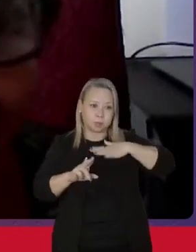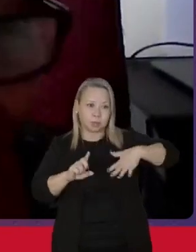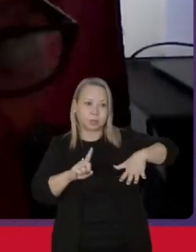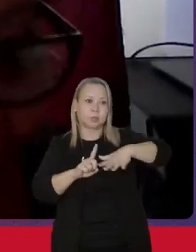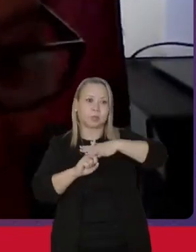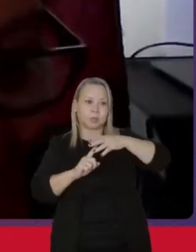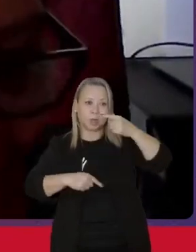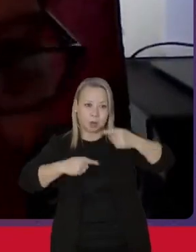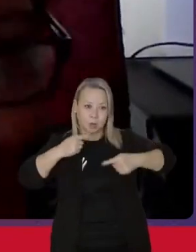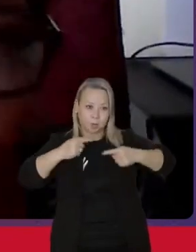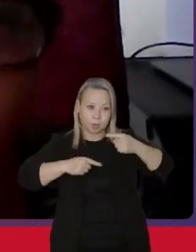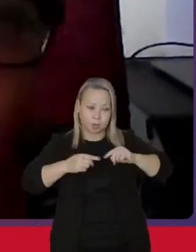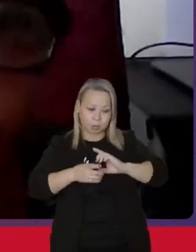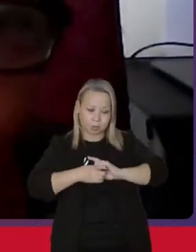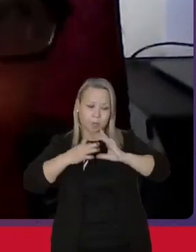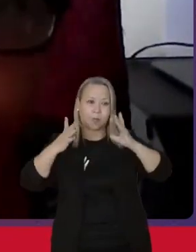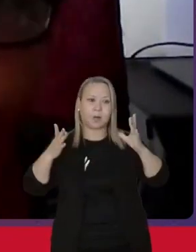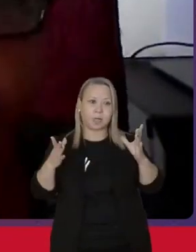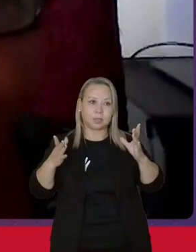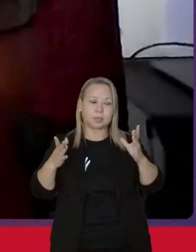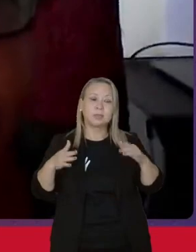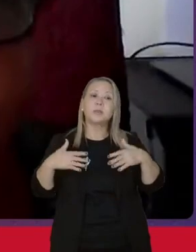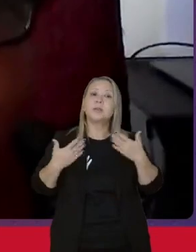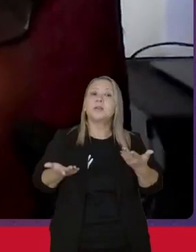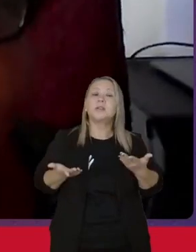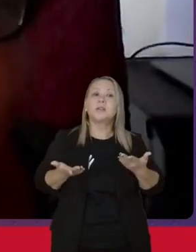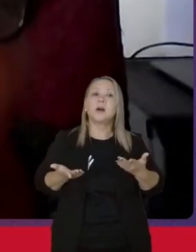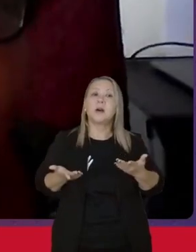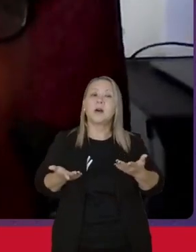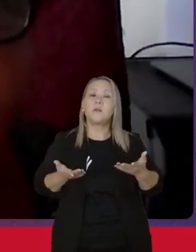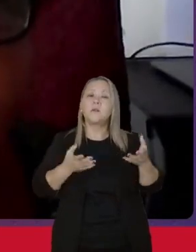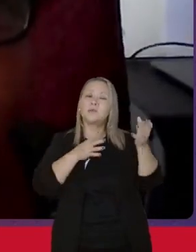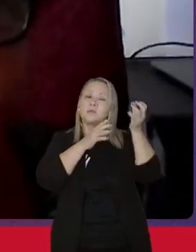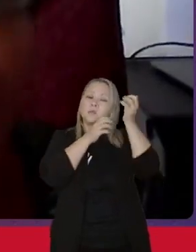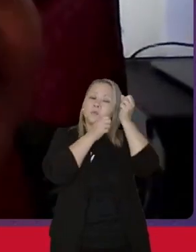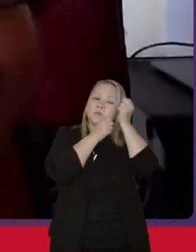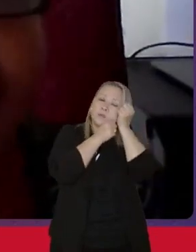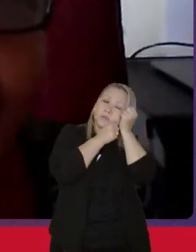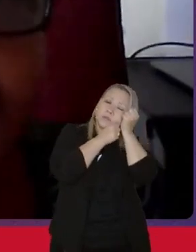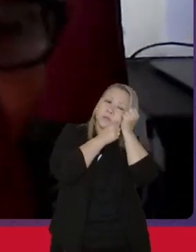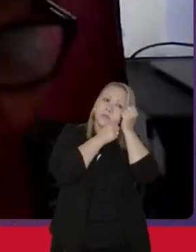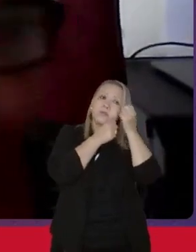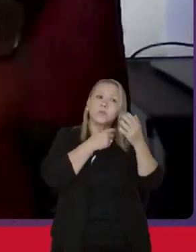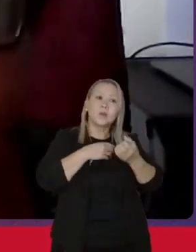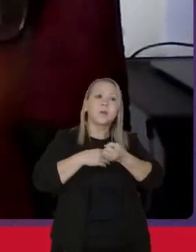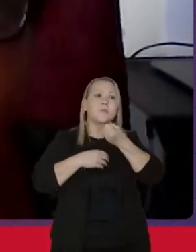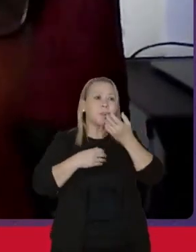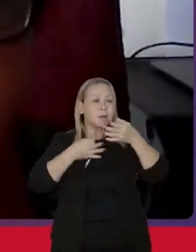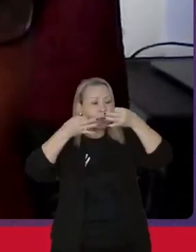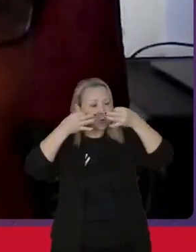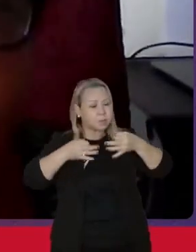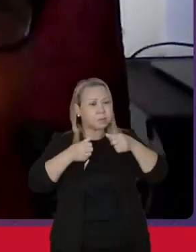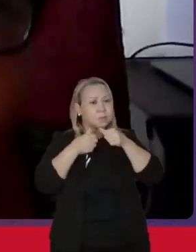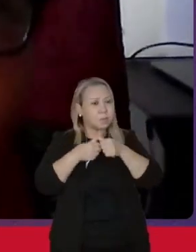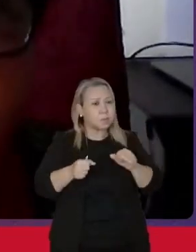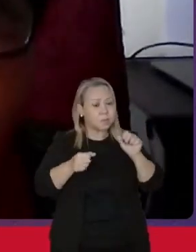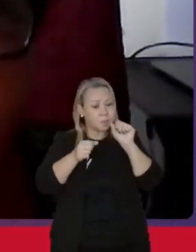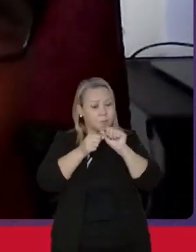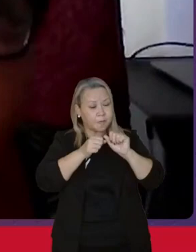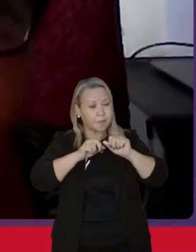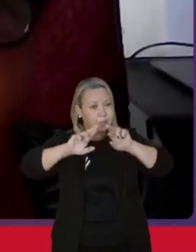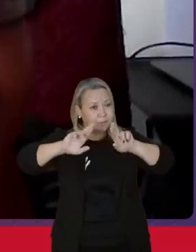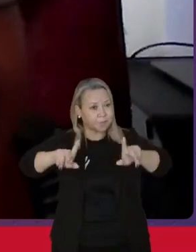política e democrática. Então, vamos pôr a cabeça no travesseiro com a certeza que nós estamos fazendo a